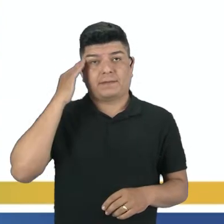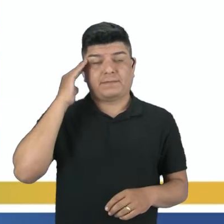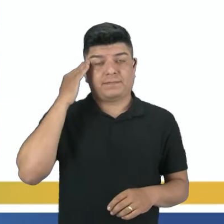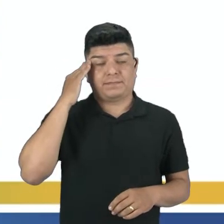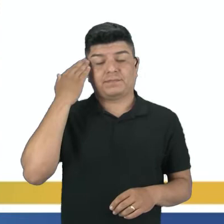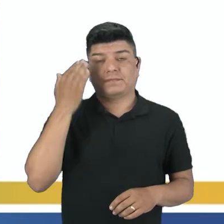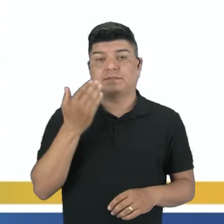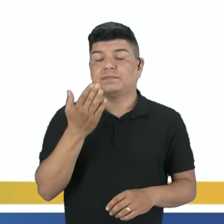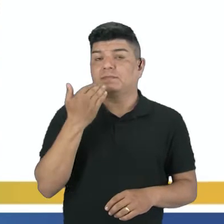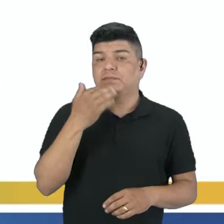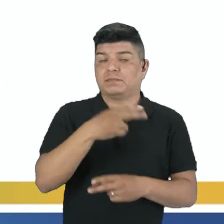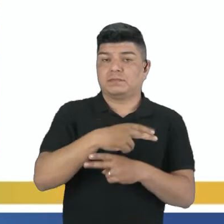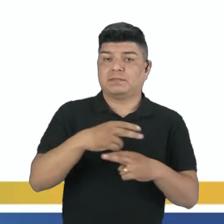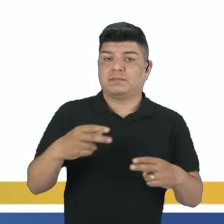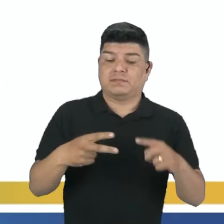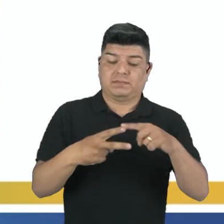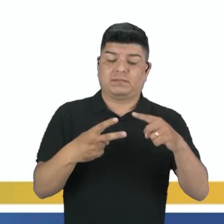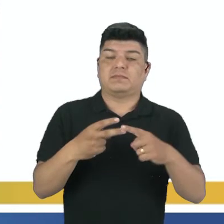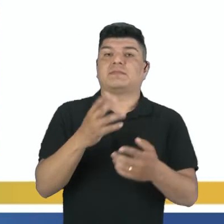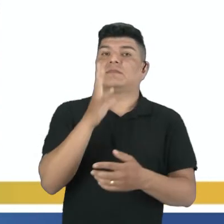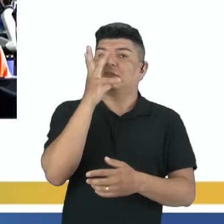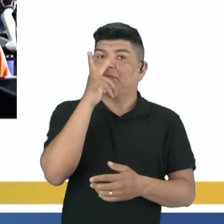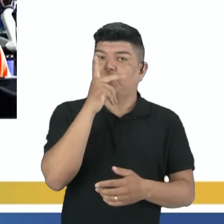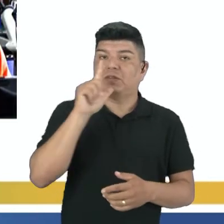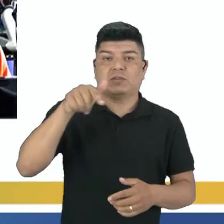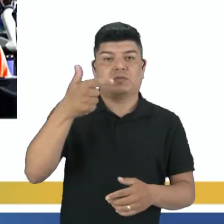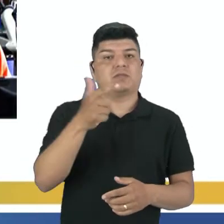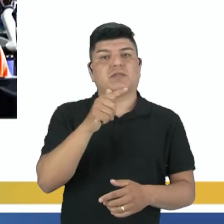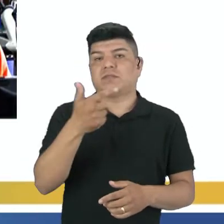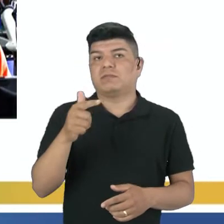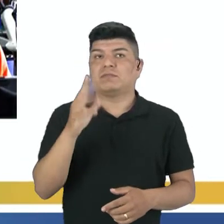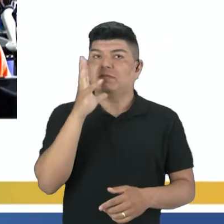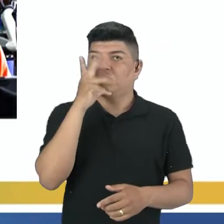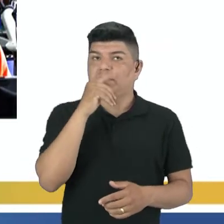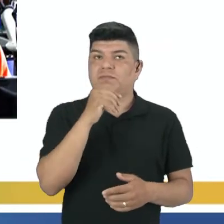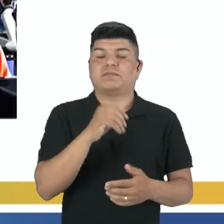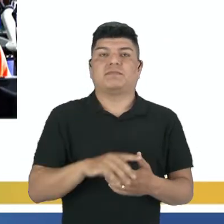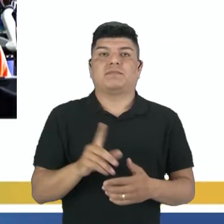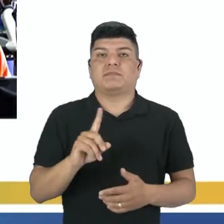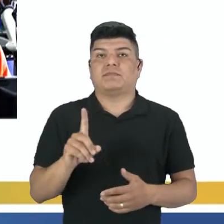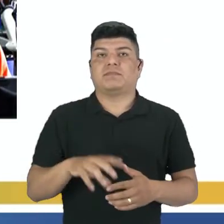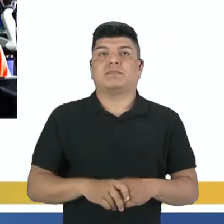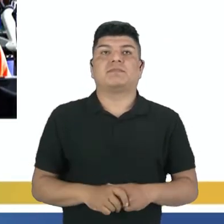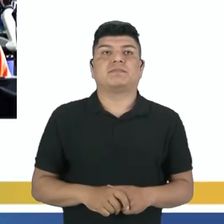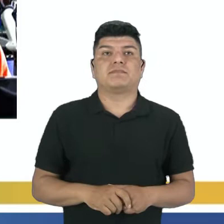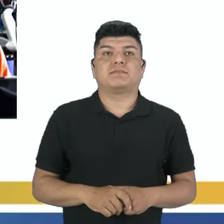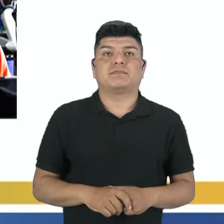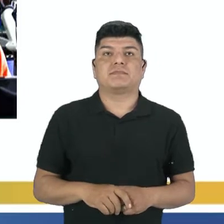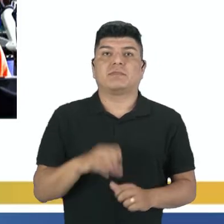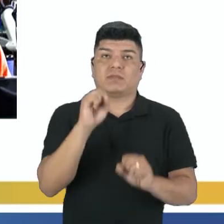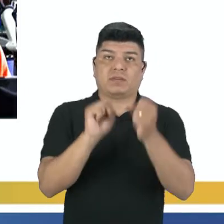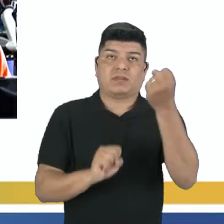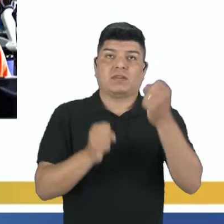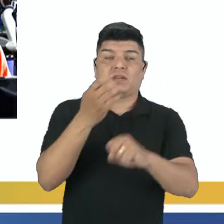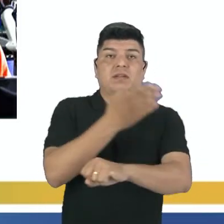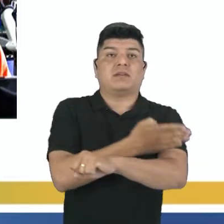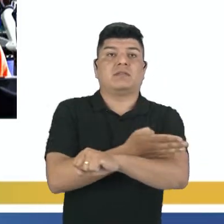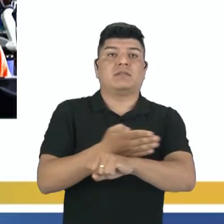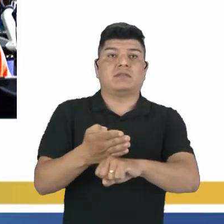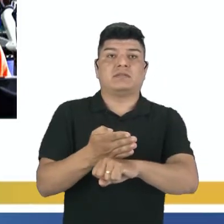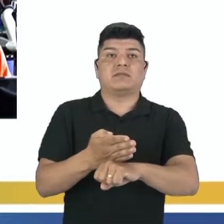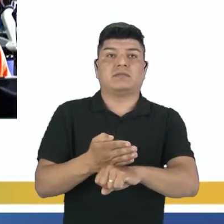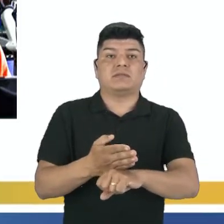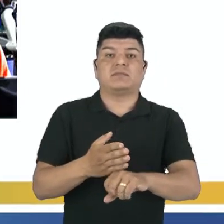bens de consumo, ela vai se dividir nessas duas. Duráveis e não duráveis, tá bom? E nós vamos ter as indústrias tradicionais. Olha,